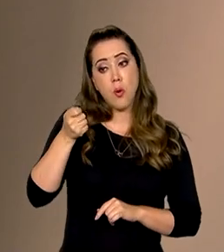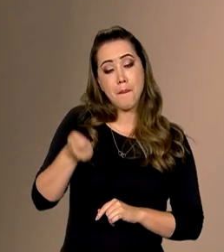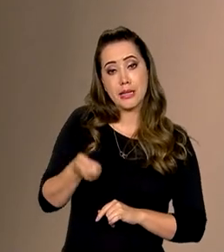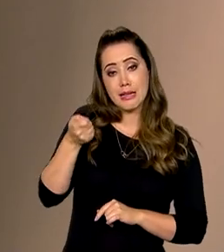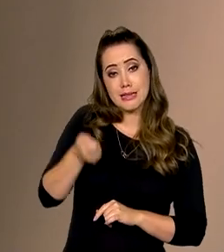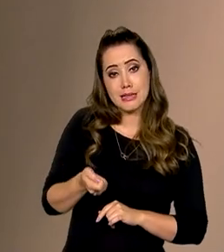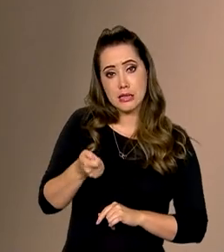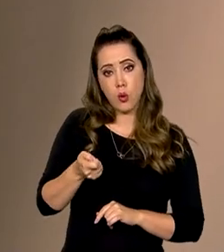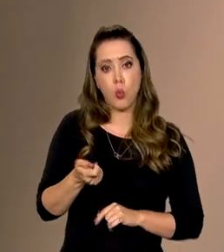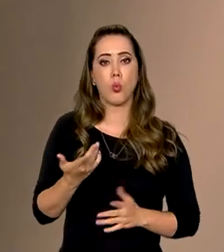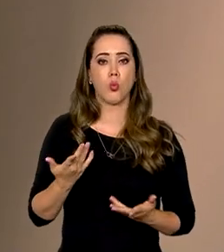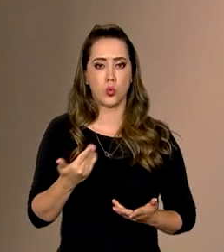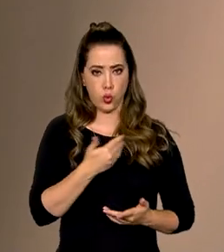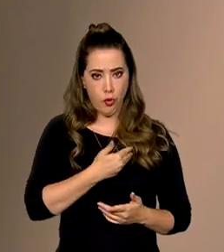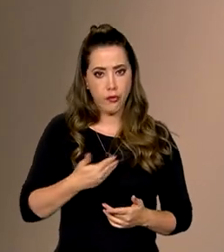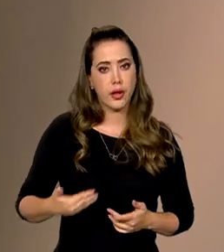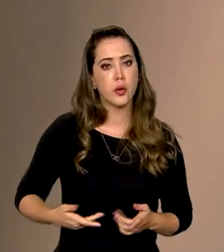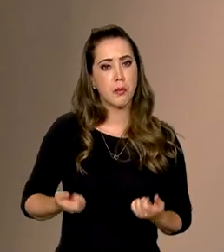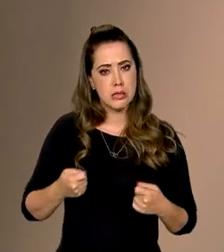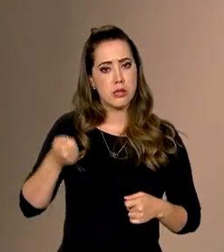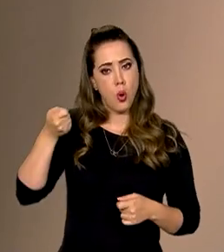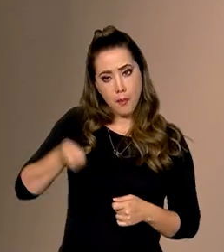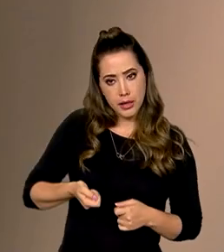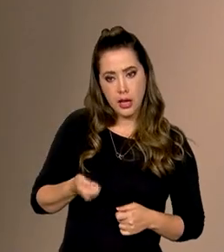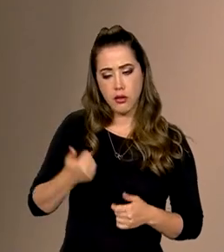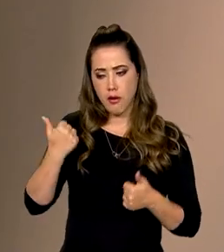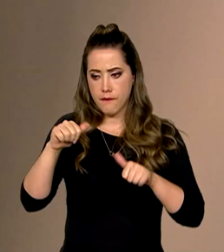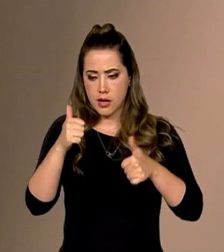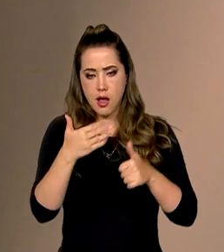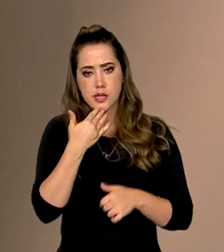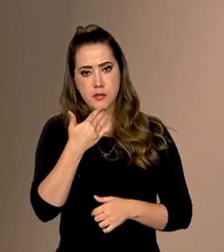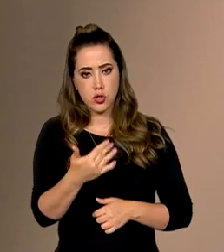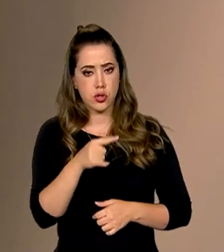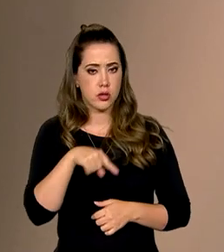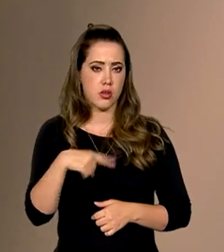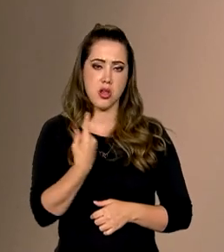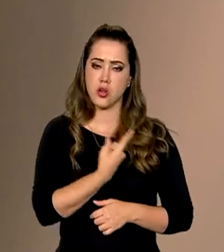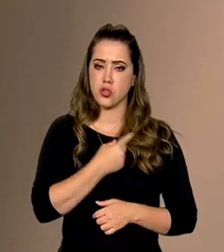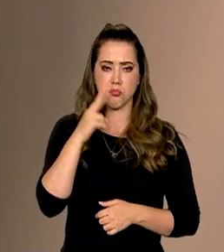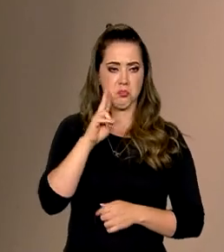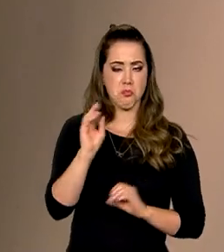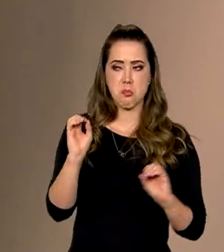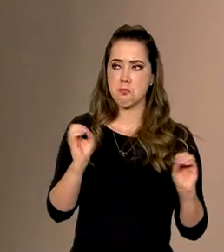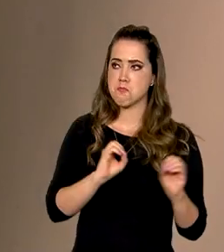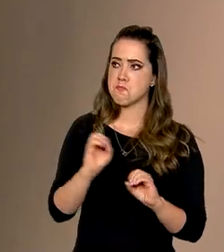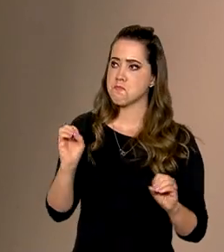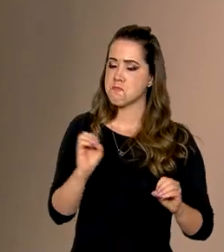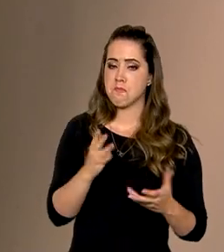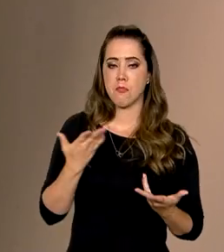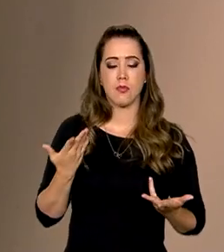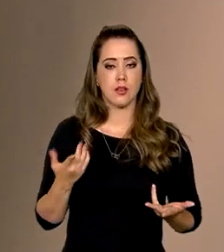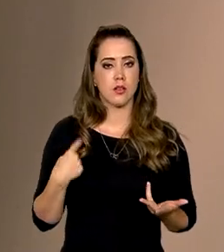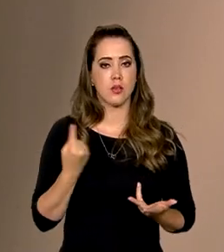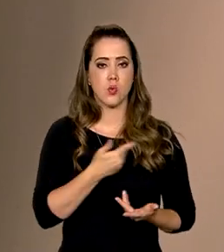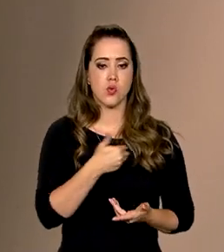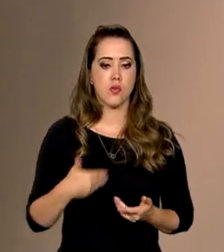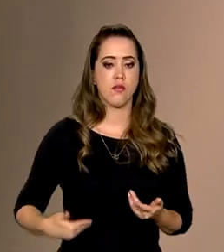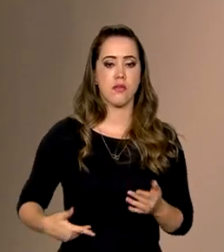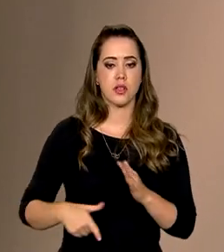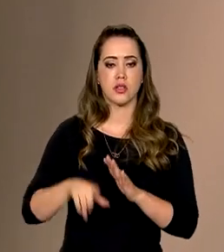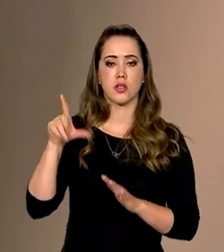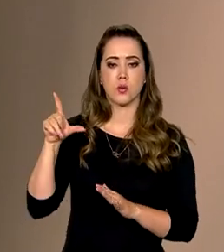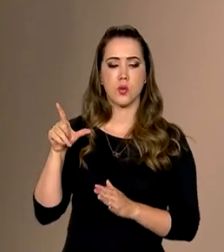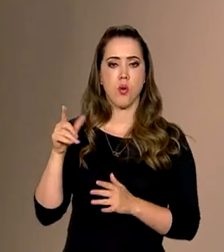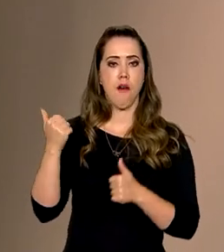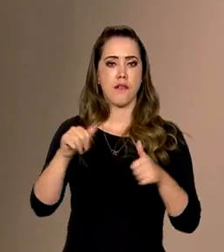legal do governo, analisar essa solicitação. E nós não vínhamos fazendo. O governo não fazia essas